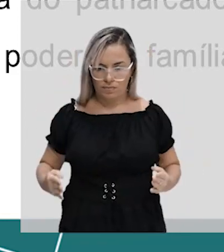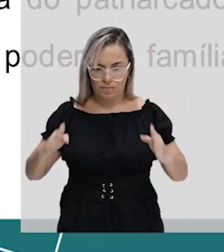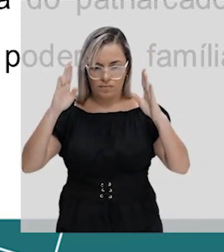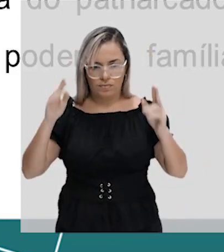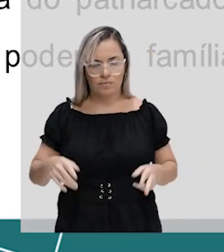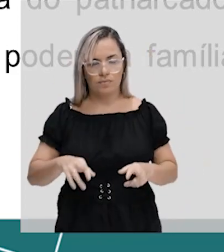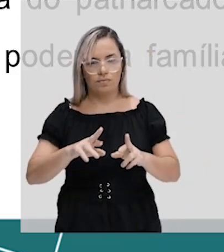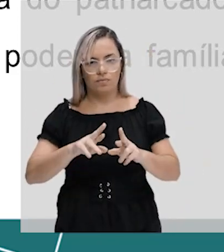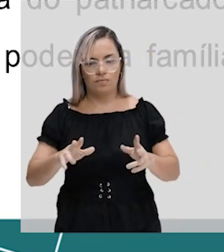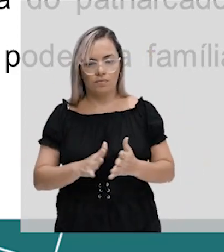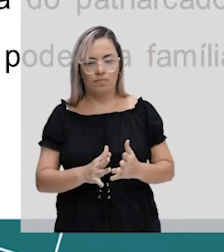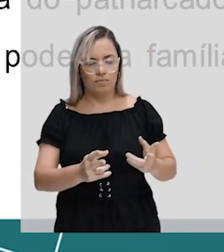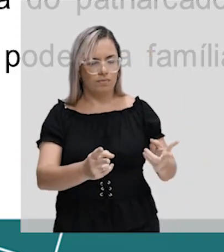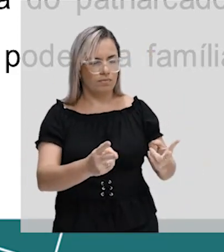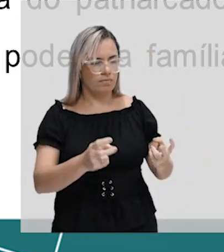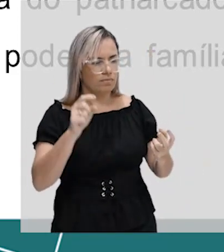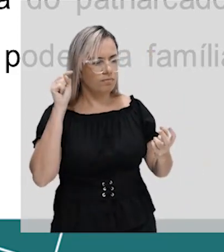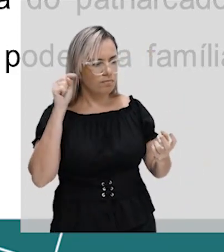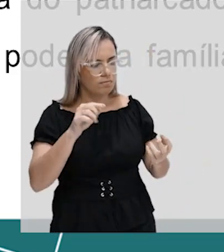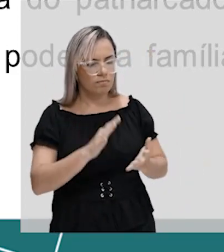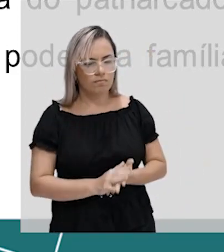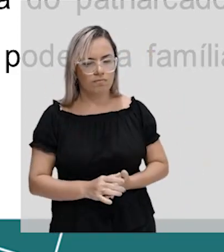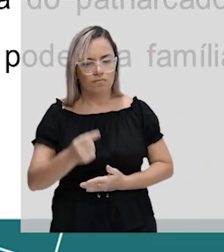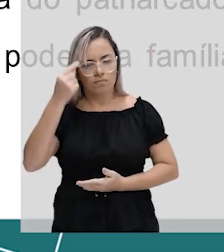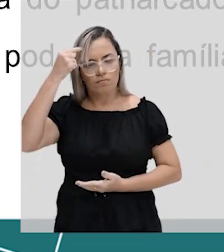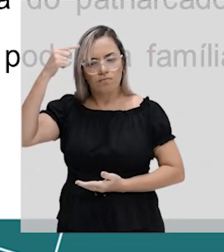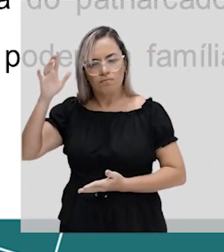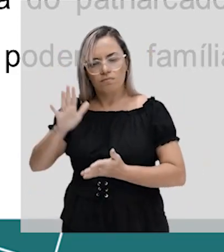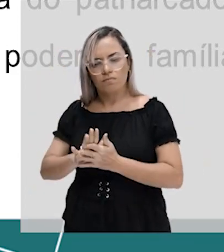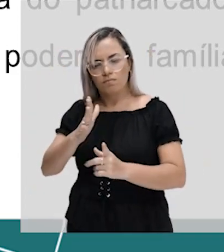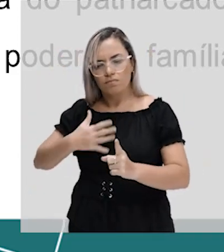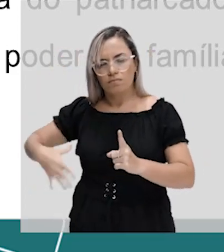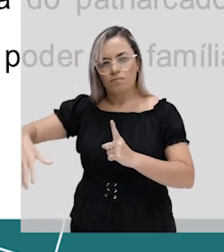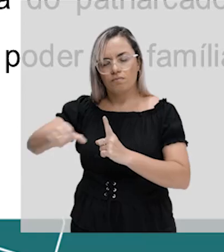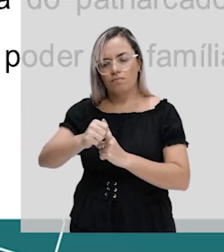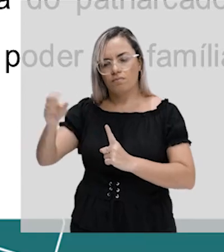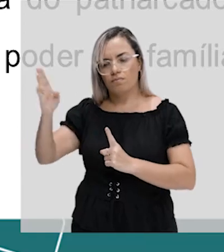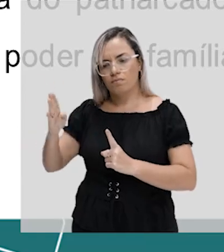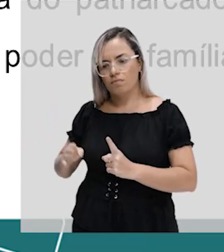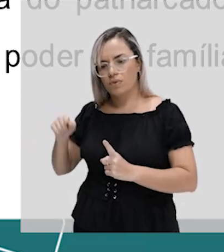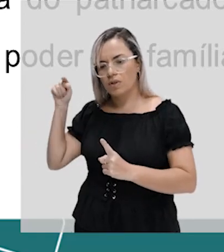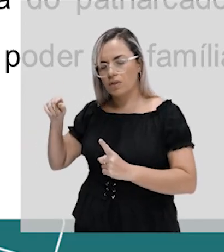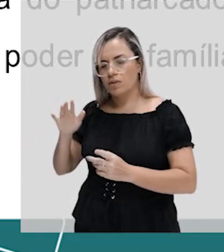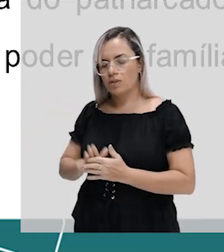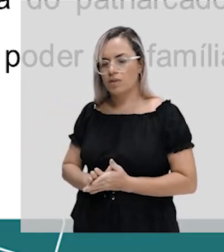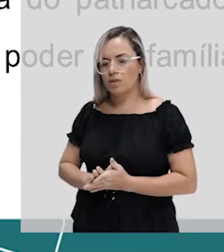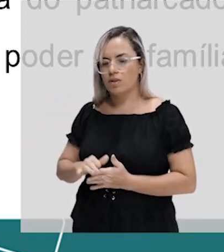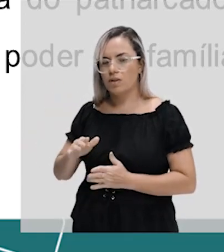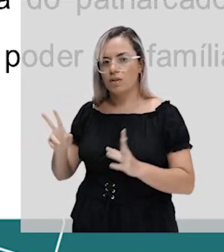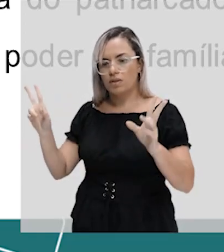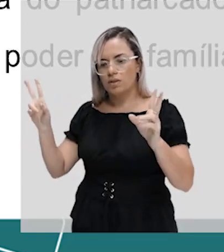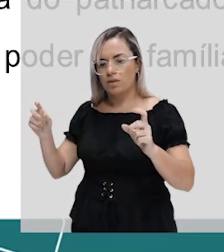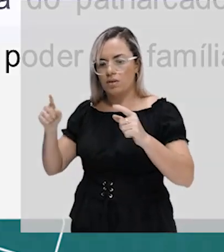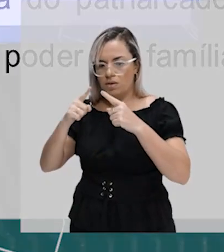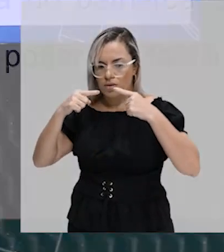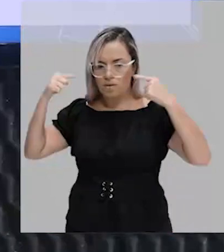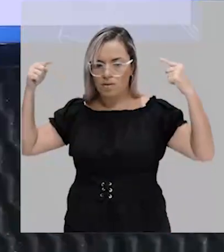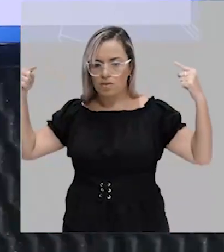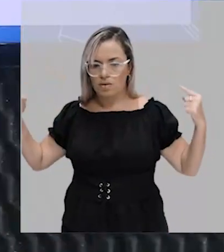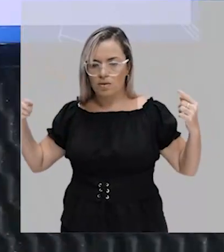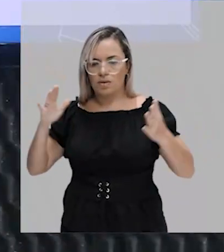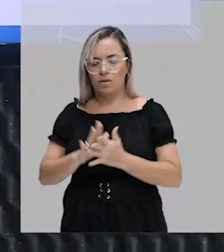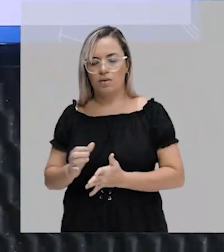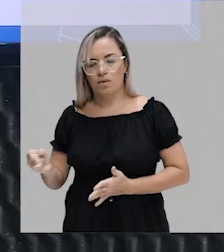perspectivas do pensamento social brasileiro sobre o patriarcado, considerando a importância